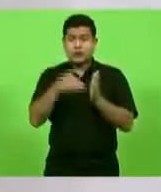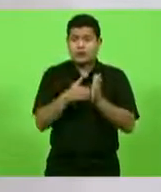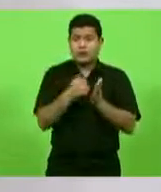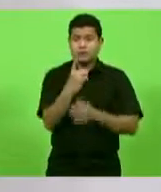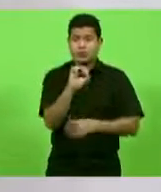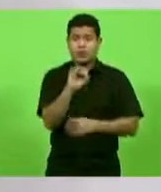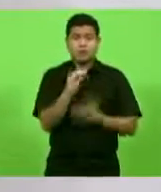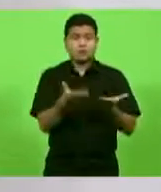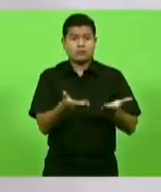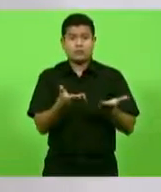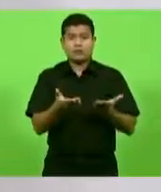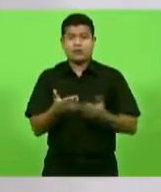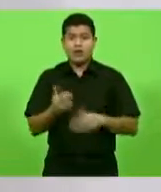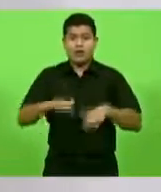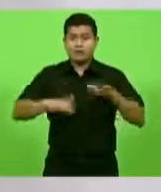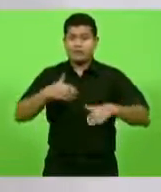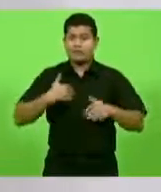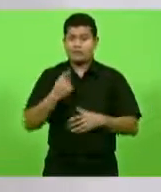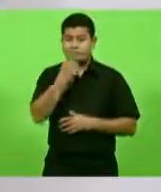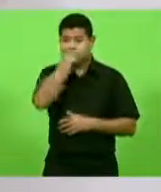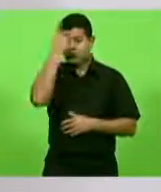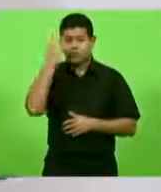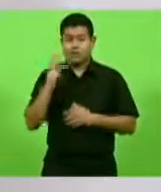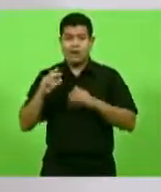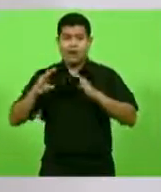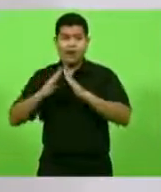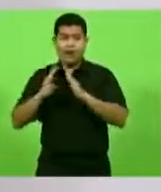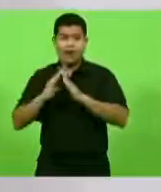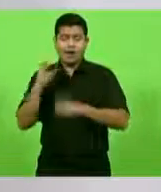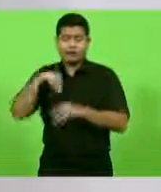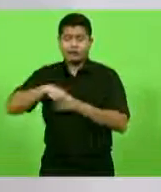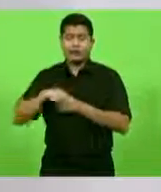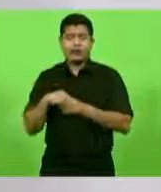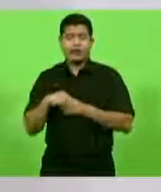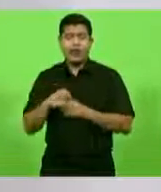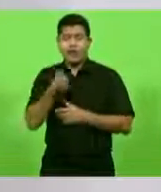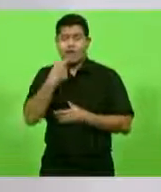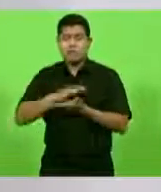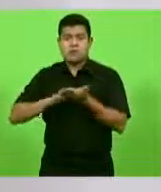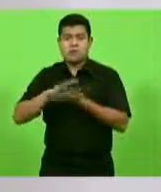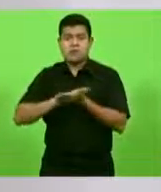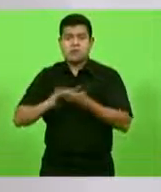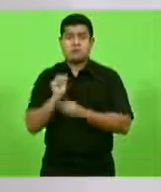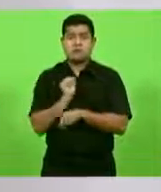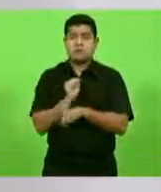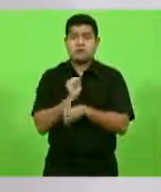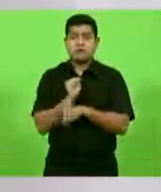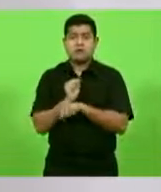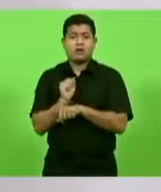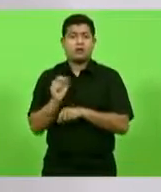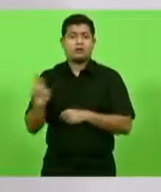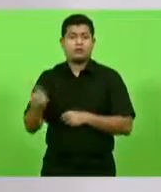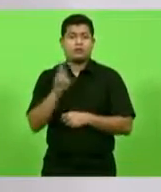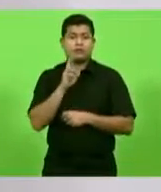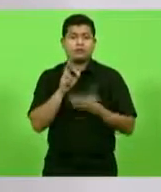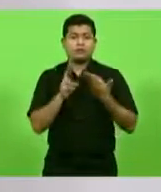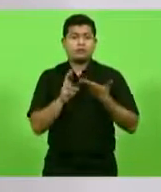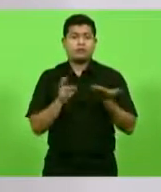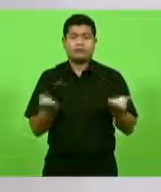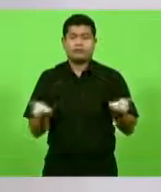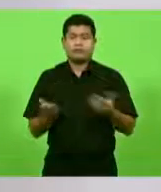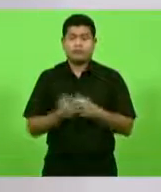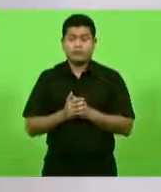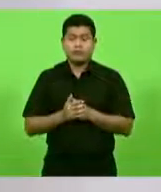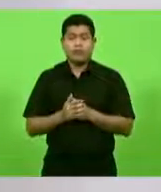casa sem medicação, aguardando para receber algum tipo de